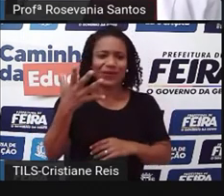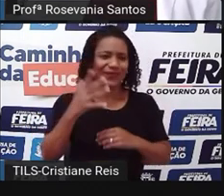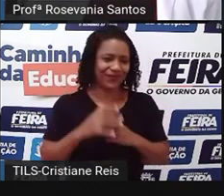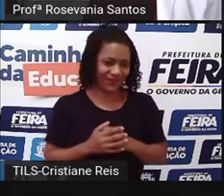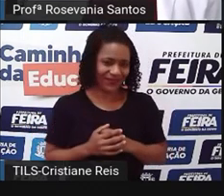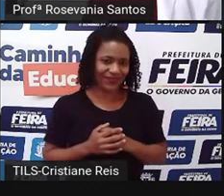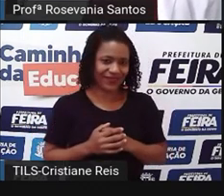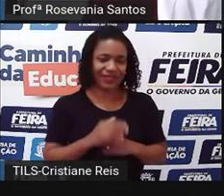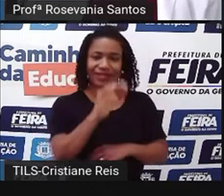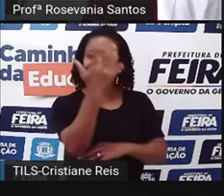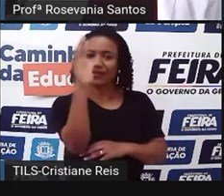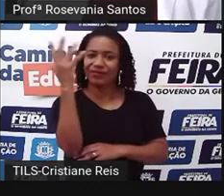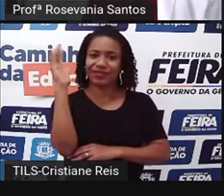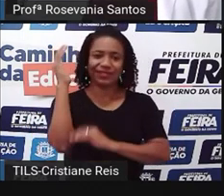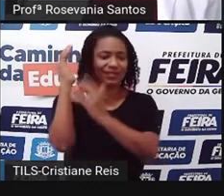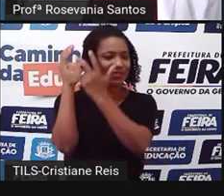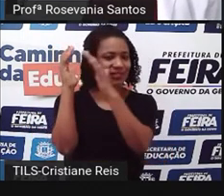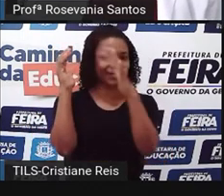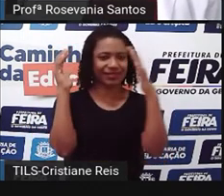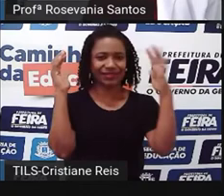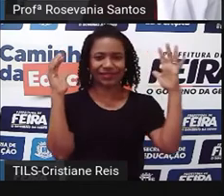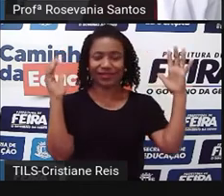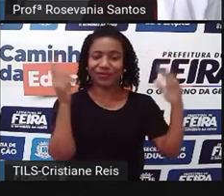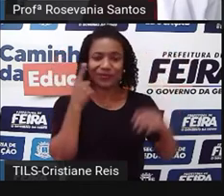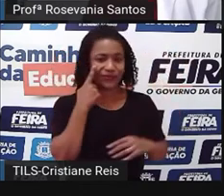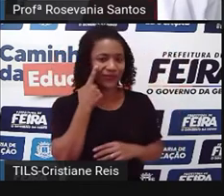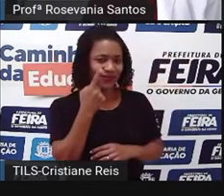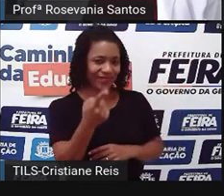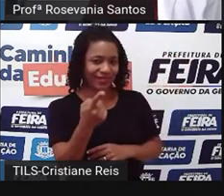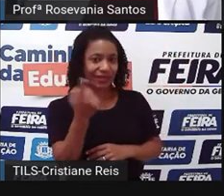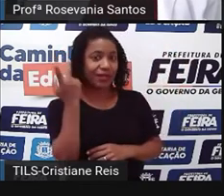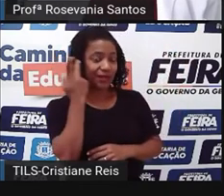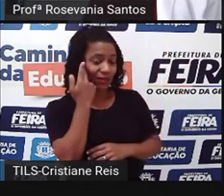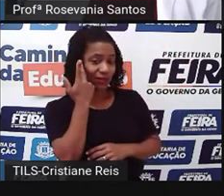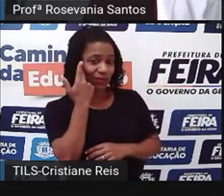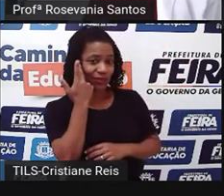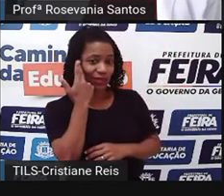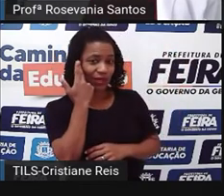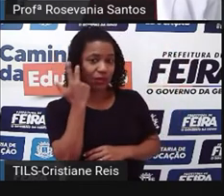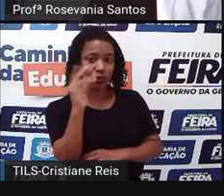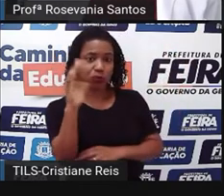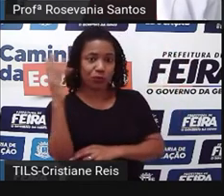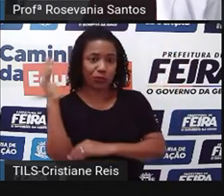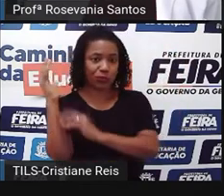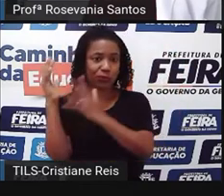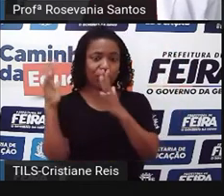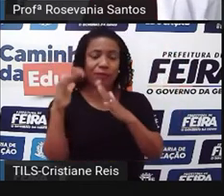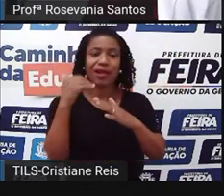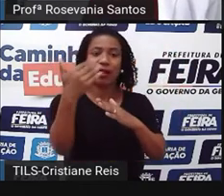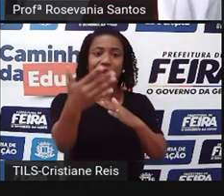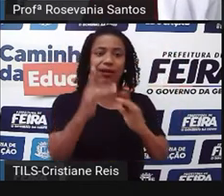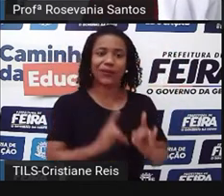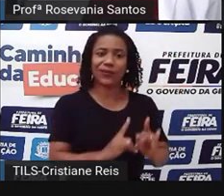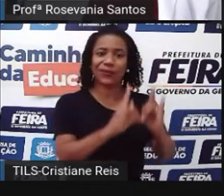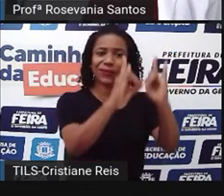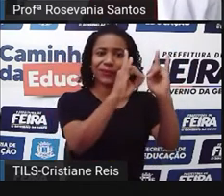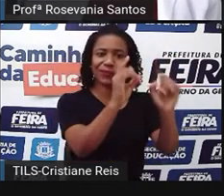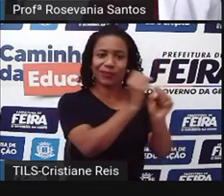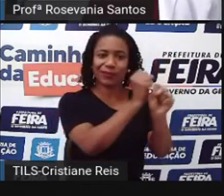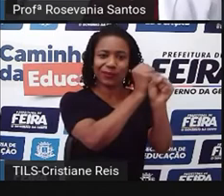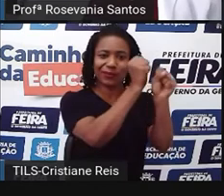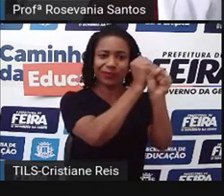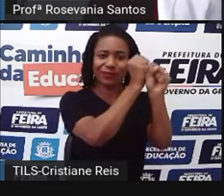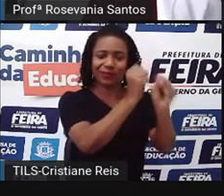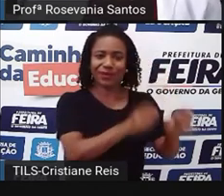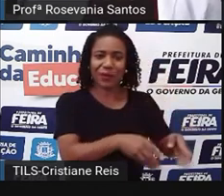vegetação. Olha esse espaço aqui mais natural, e esse espaço aqui que já foi completamente alterado pelo homem. Apesar de ter ficado